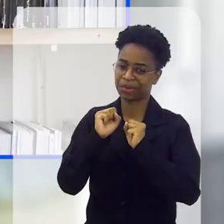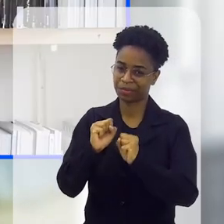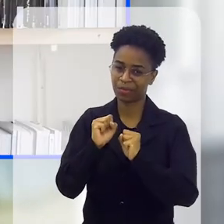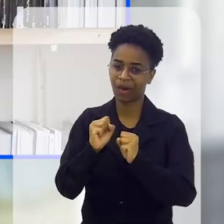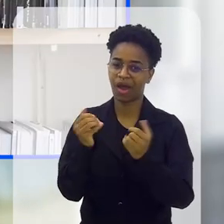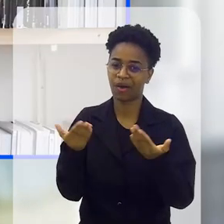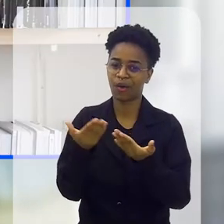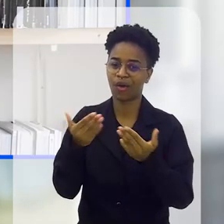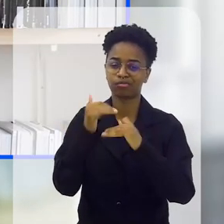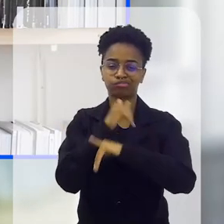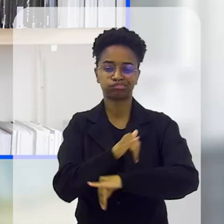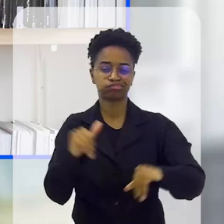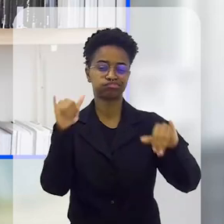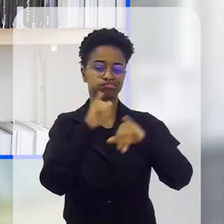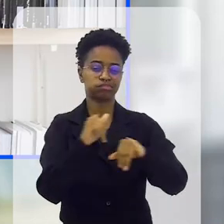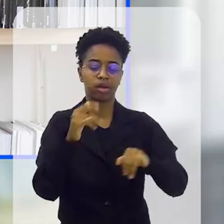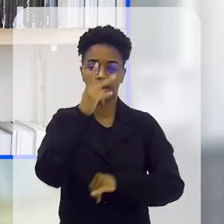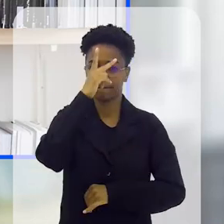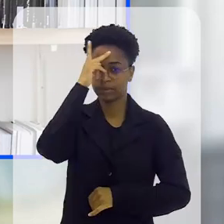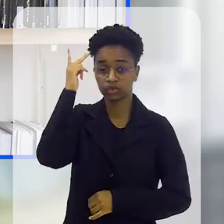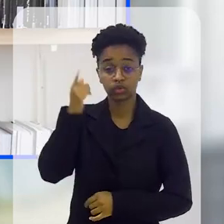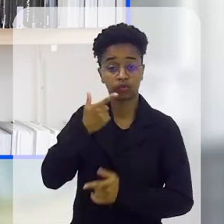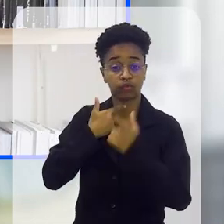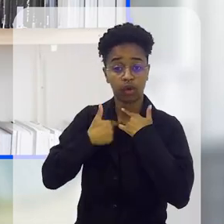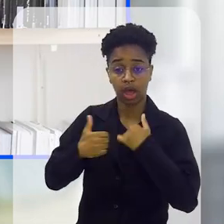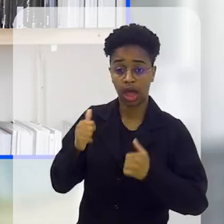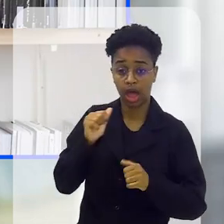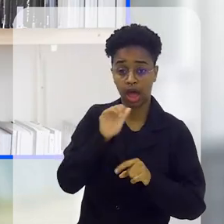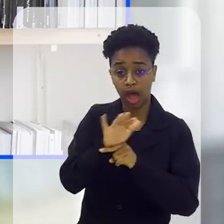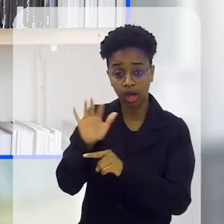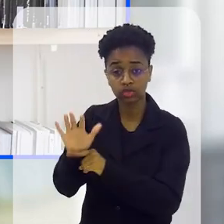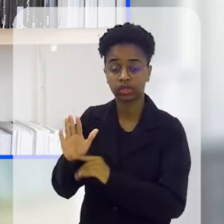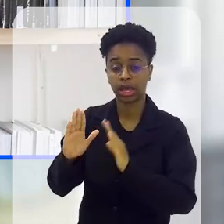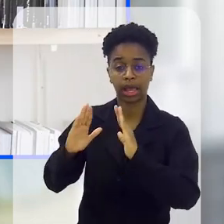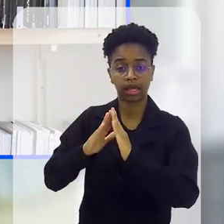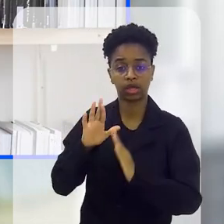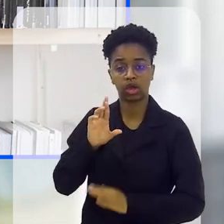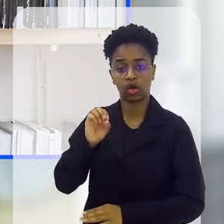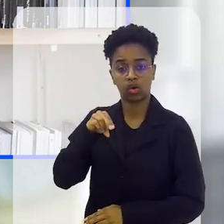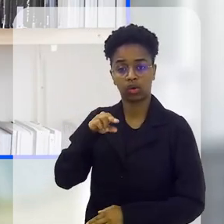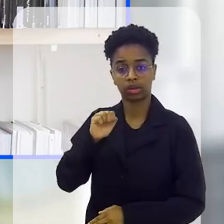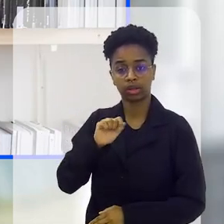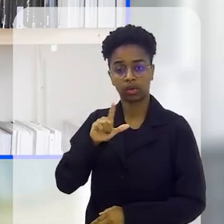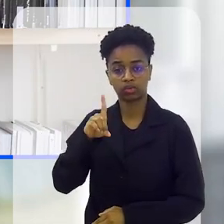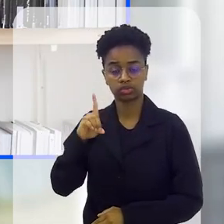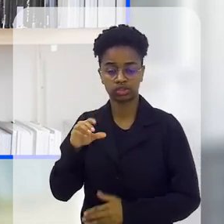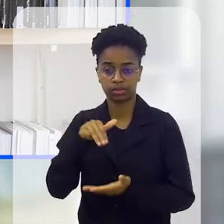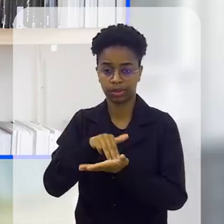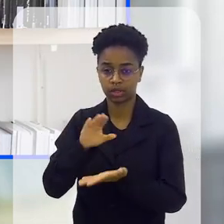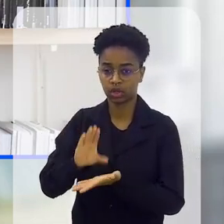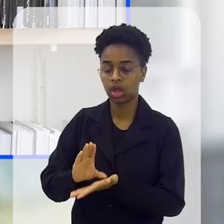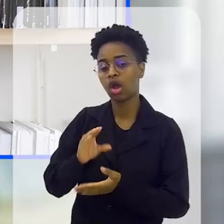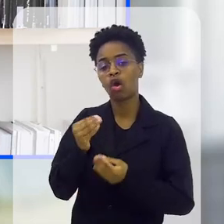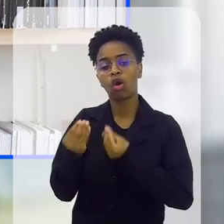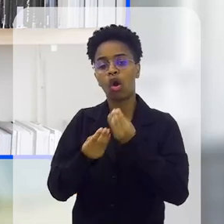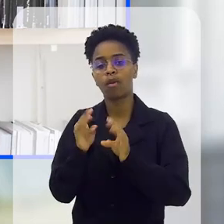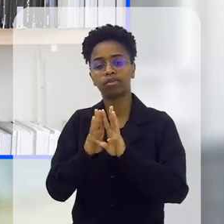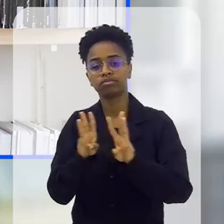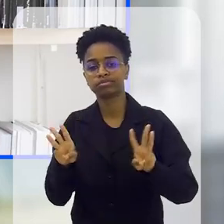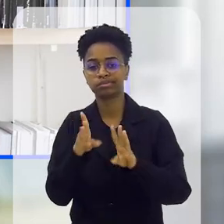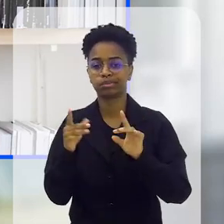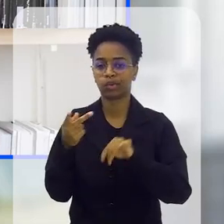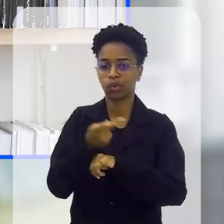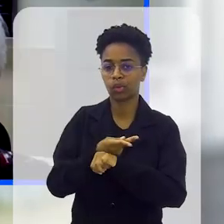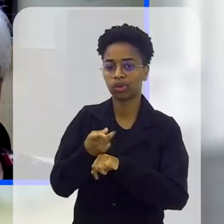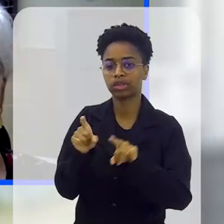o seu momento agora, quero que você faça a propaganda para quem quiser ajudar a Casa Ronald McDonald, que site procura, como é que